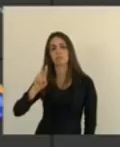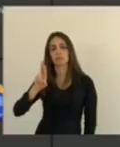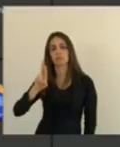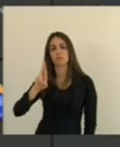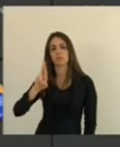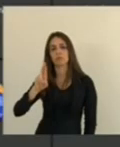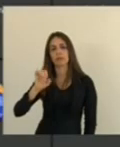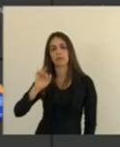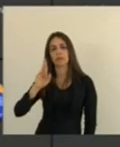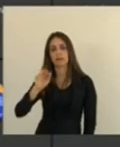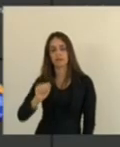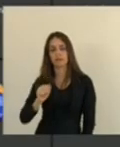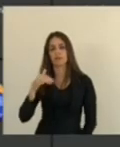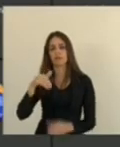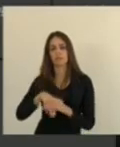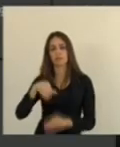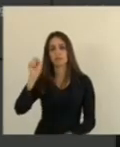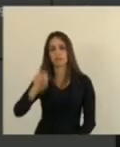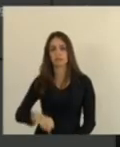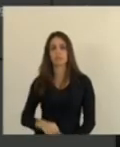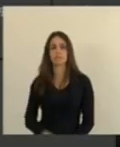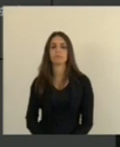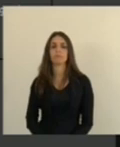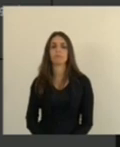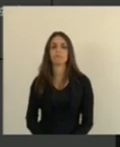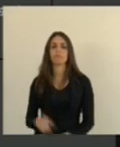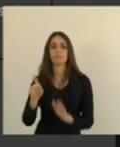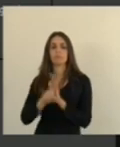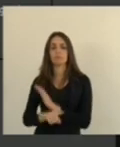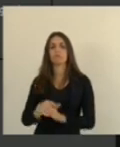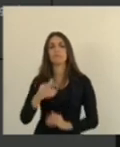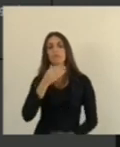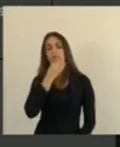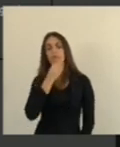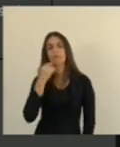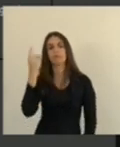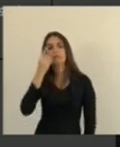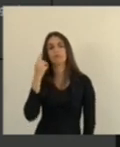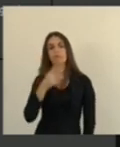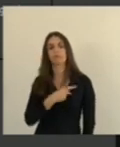Deputado Marcos Madureira, vota sim Como voto, deputado pastor Marcos Mansu